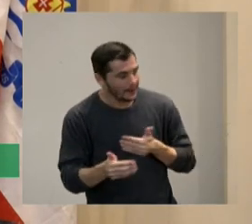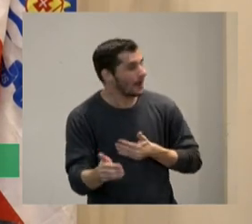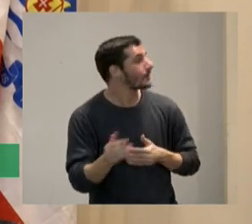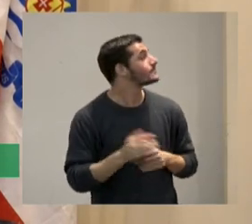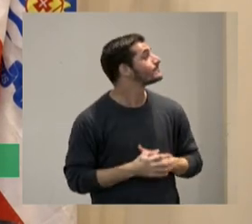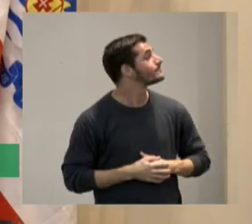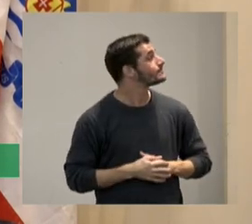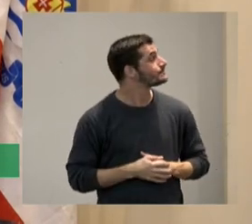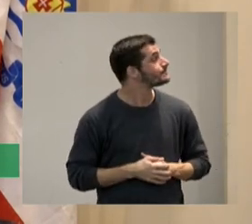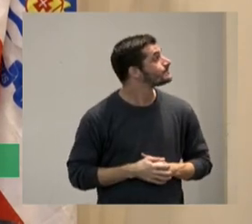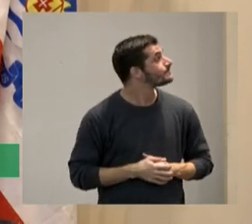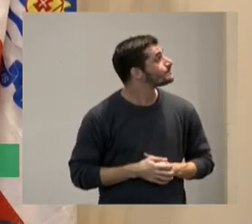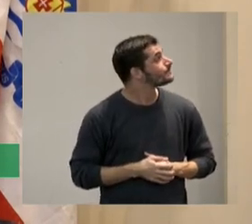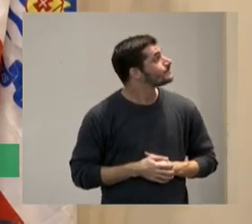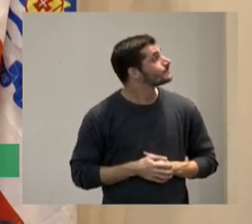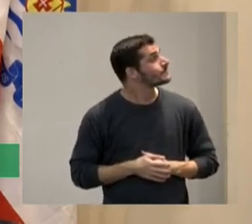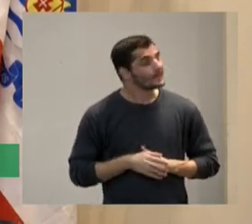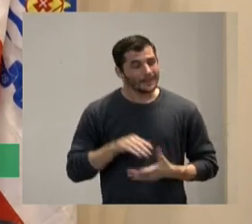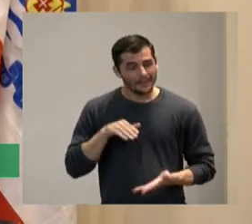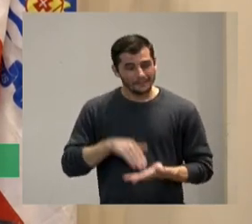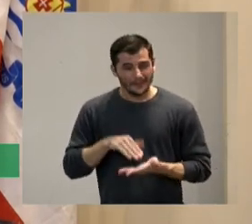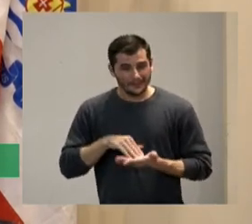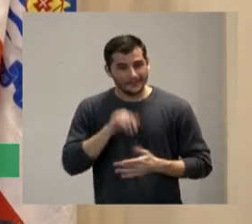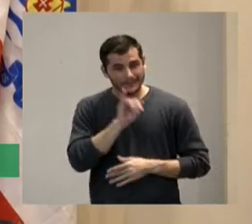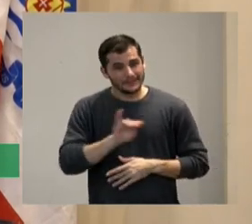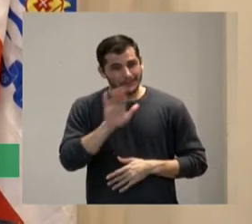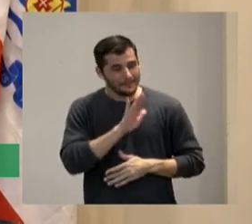e por último acho que todo mundo conhece esse